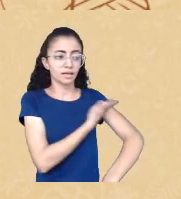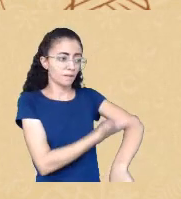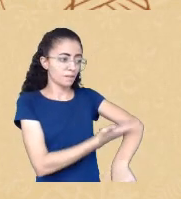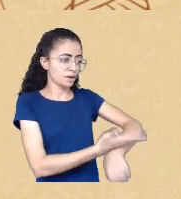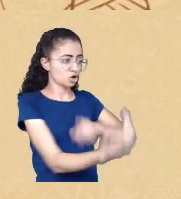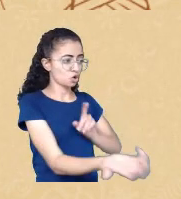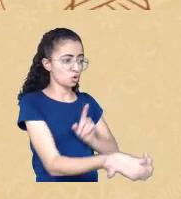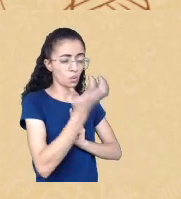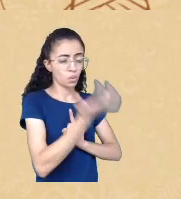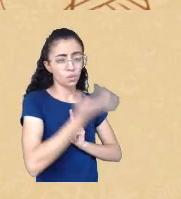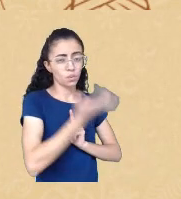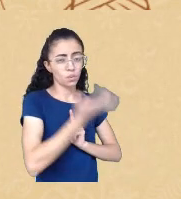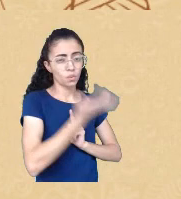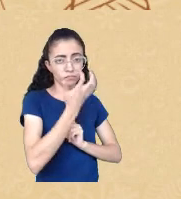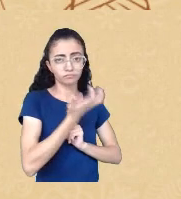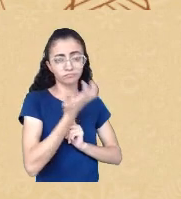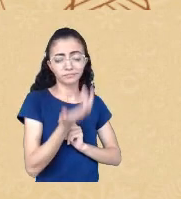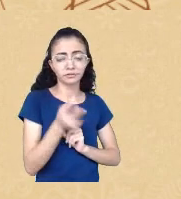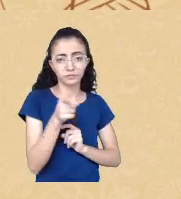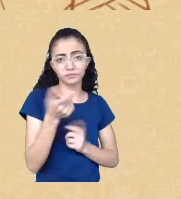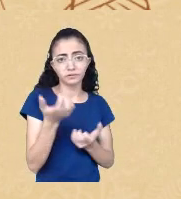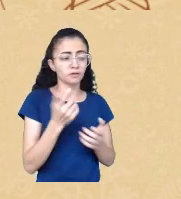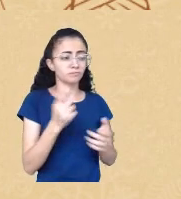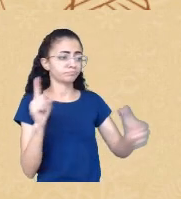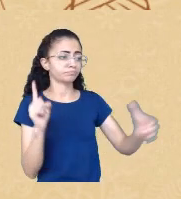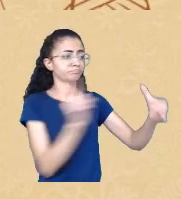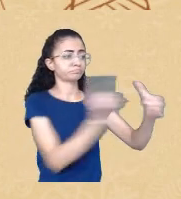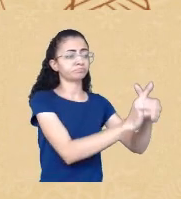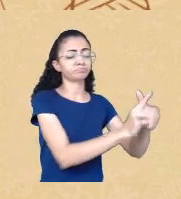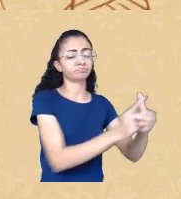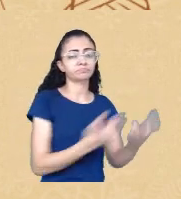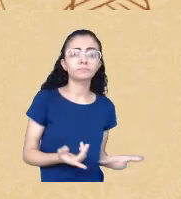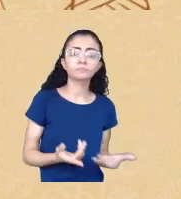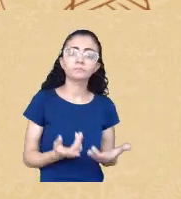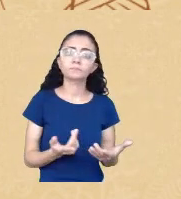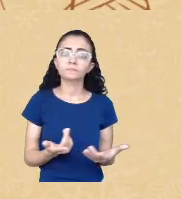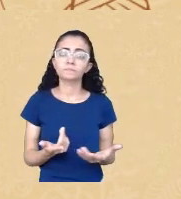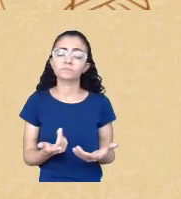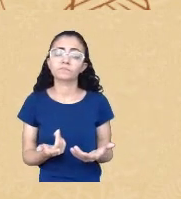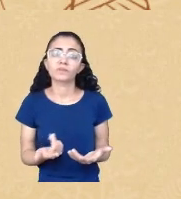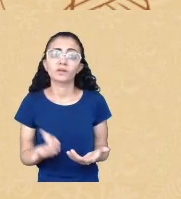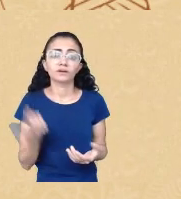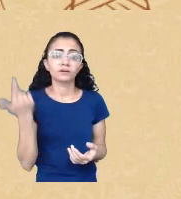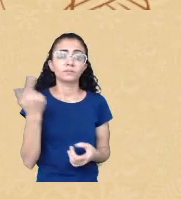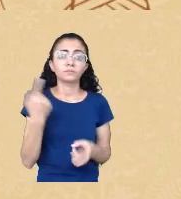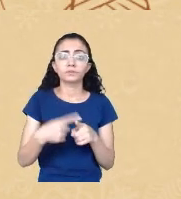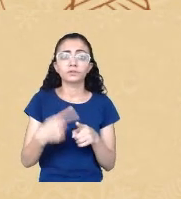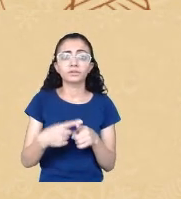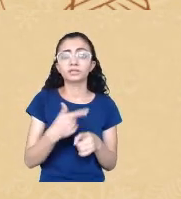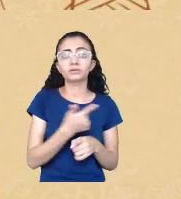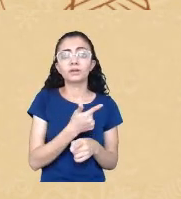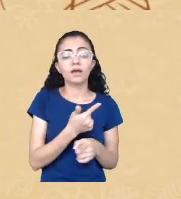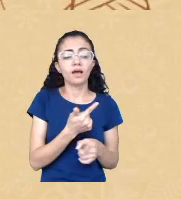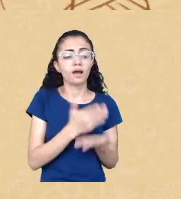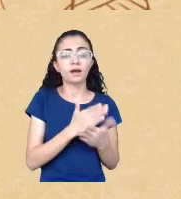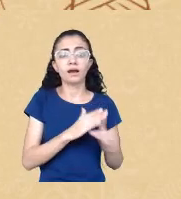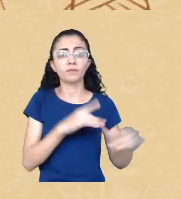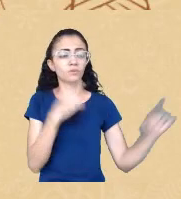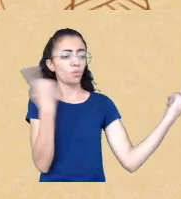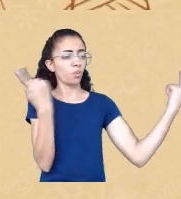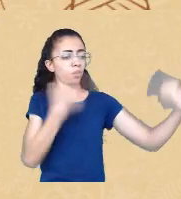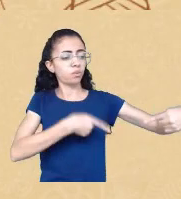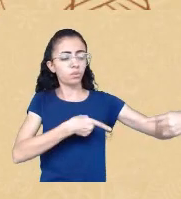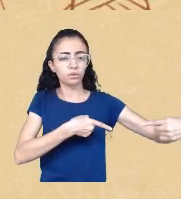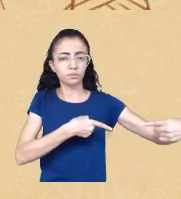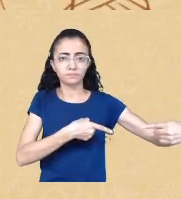você esteja por quê? porque aí você não vai encontrar confronto direto mas imagina como é que essa